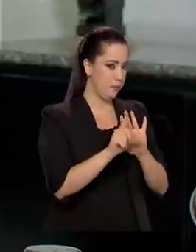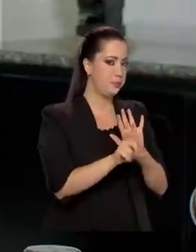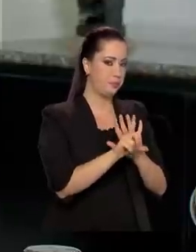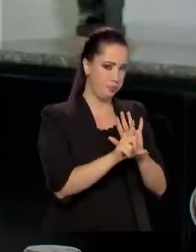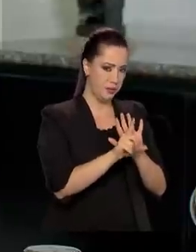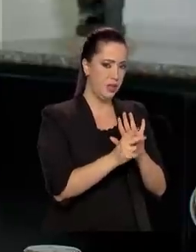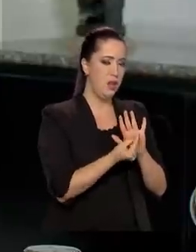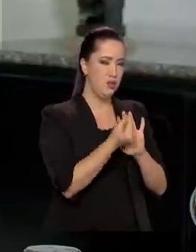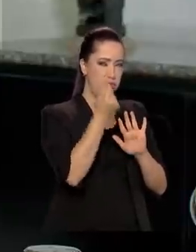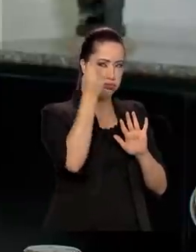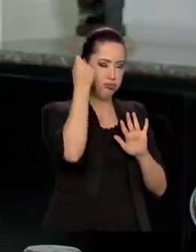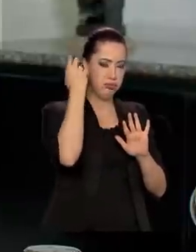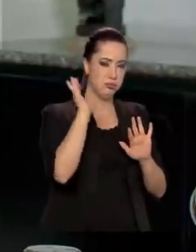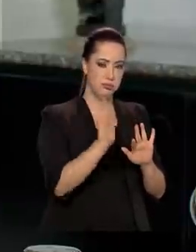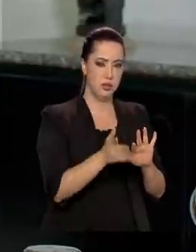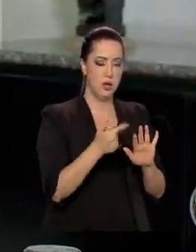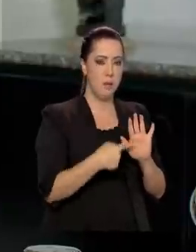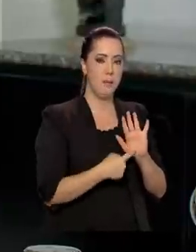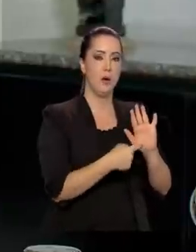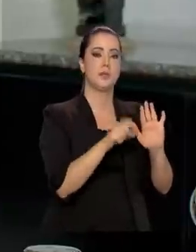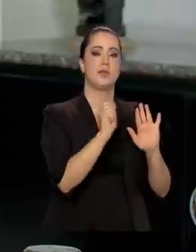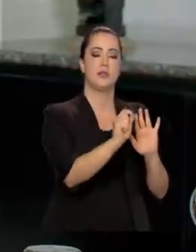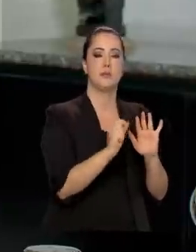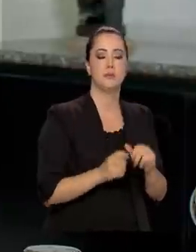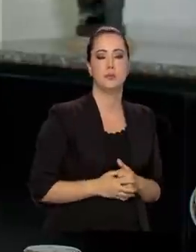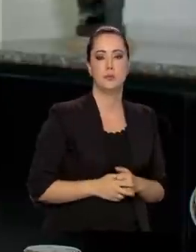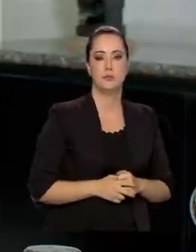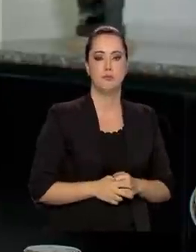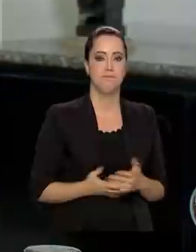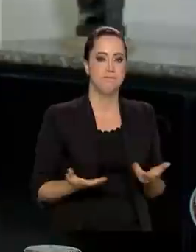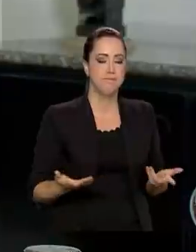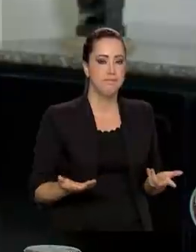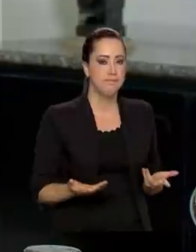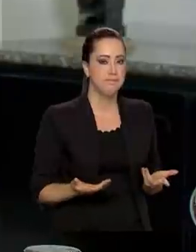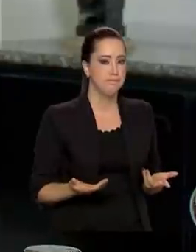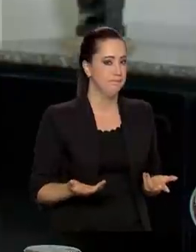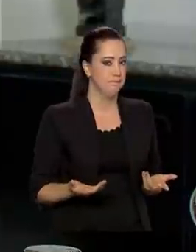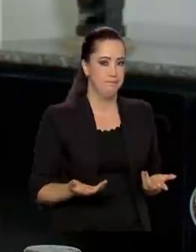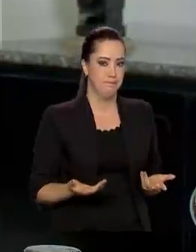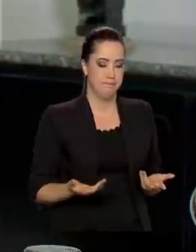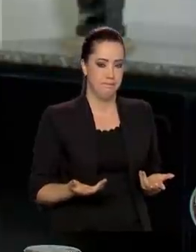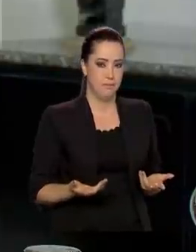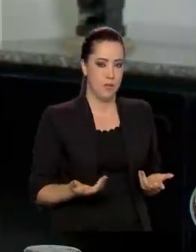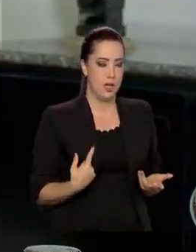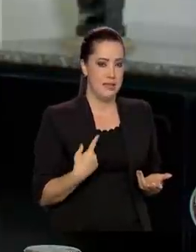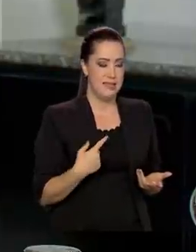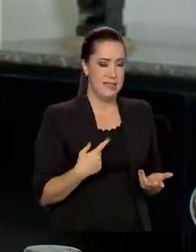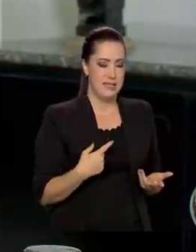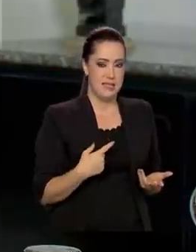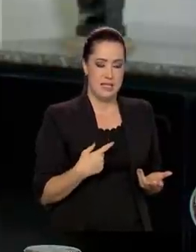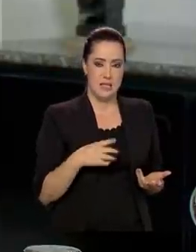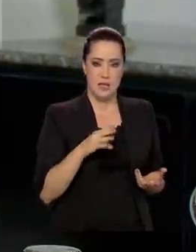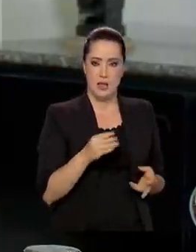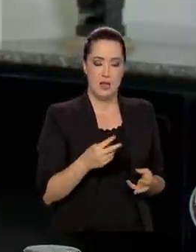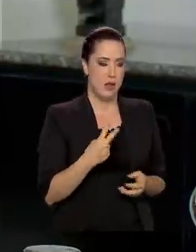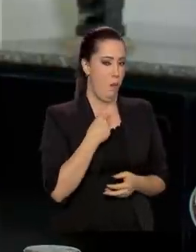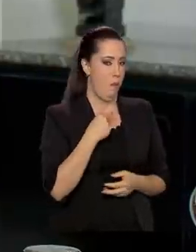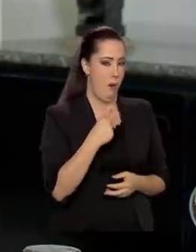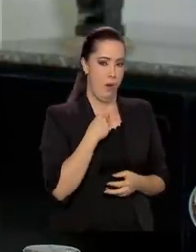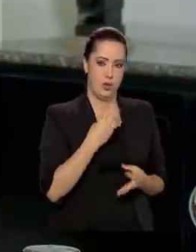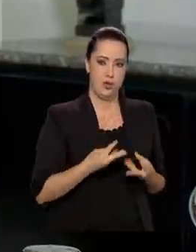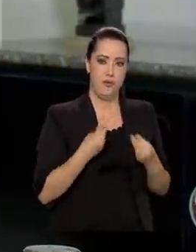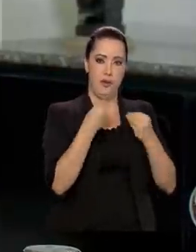já é uma lei antiga, coloca sobre isso? Ninguém pode disponibilizar um medicamento ou